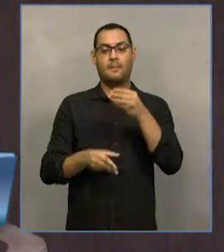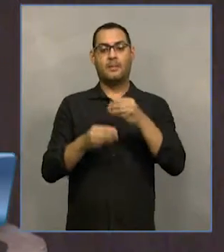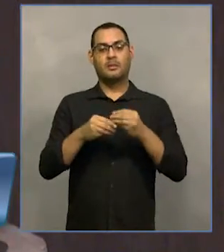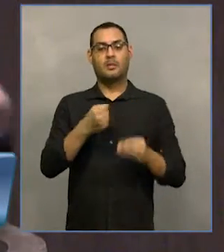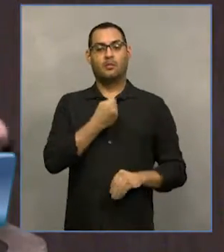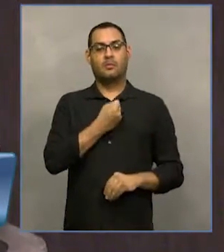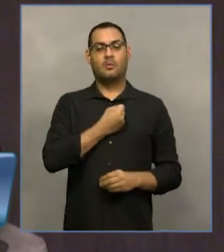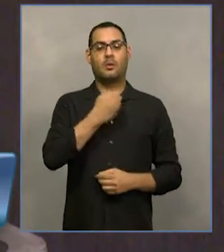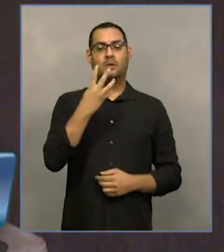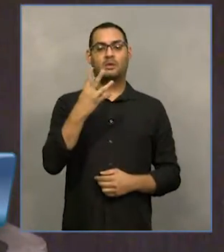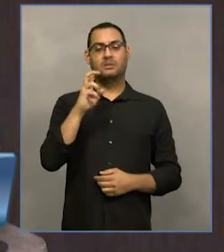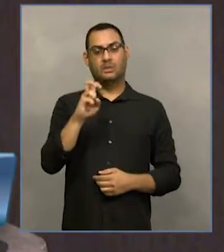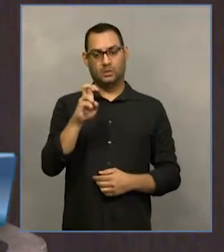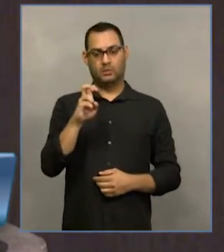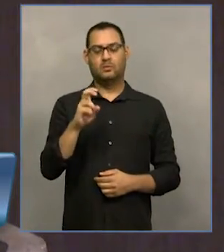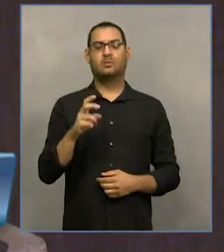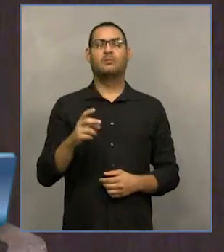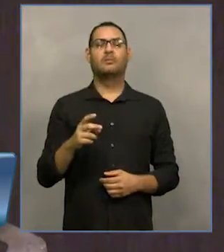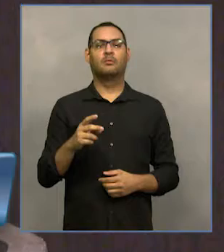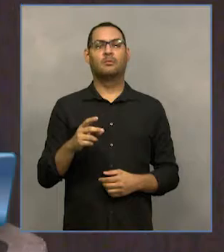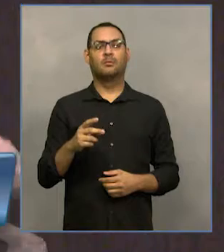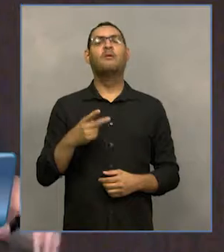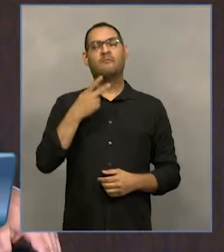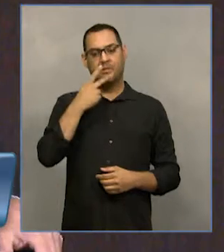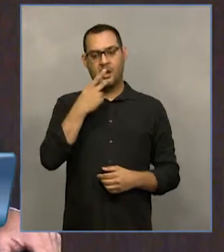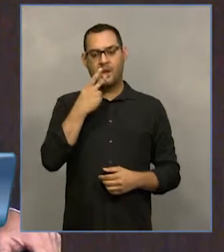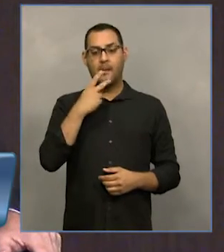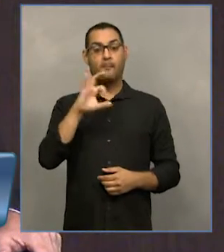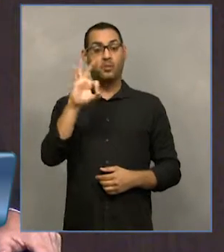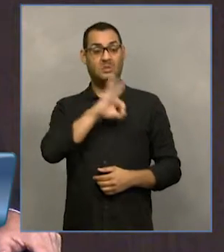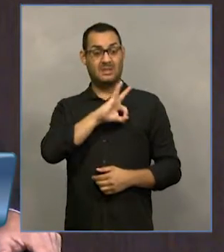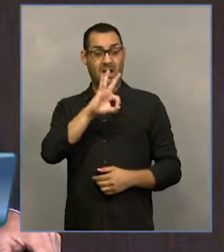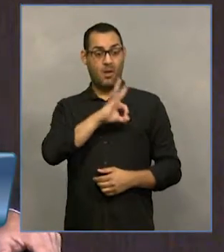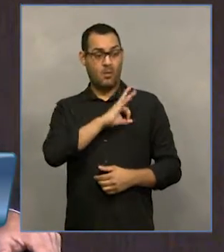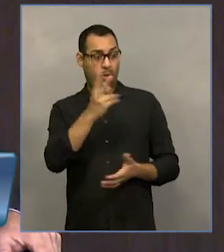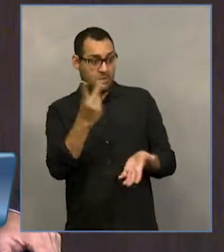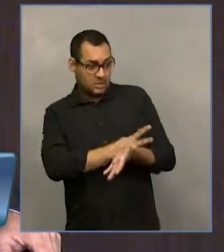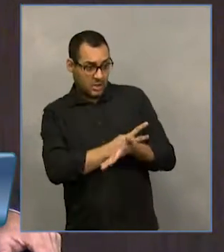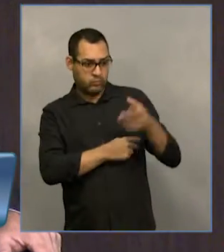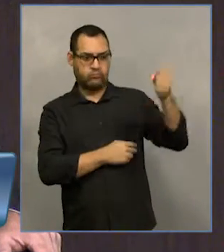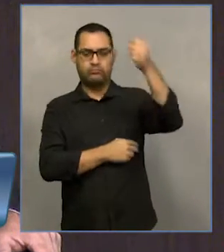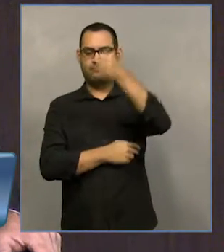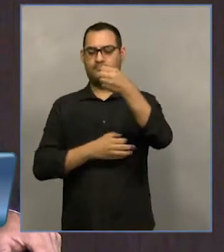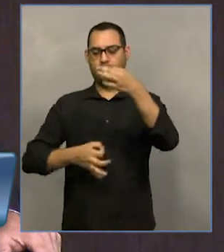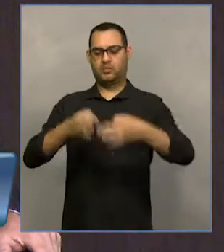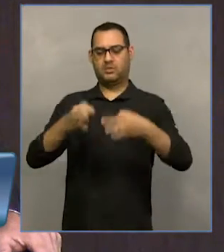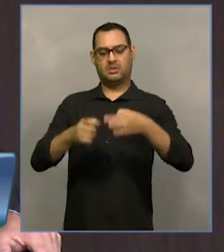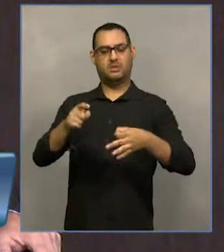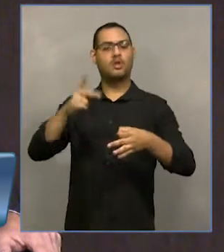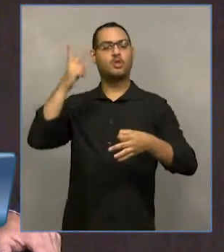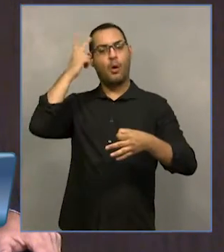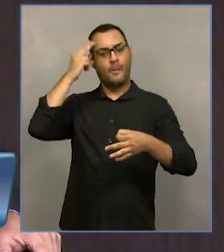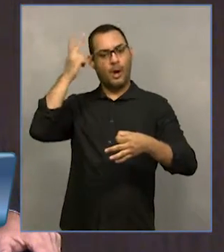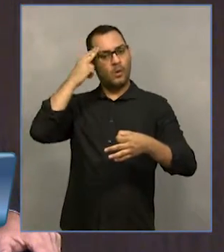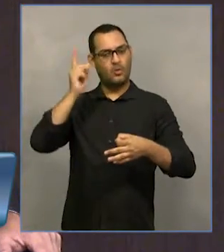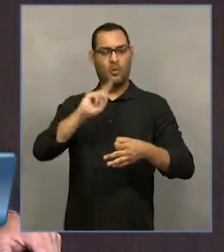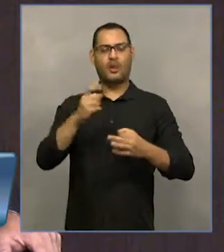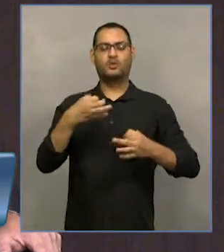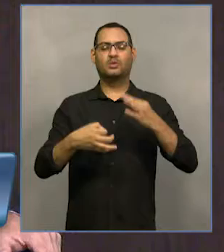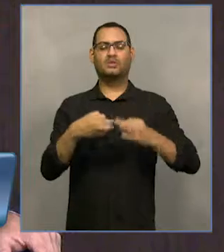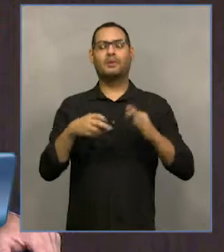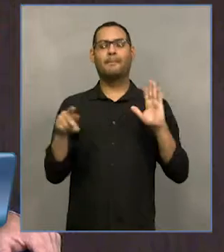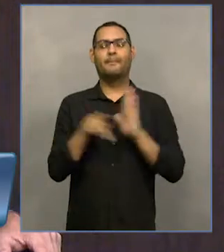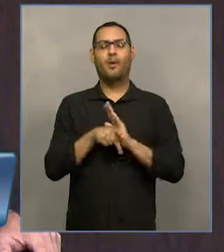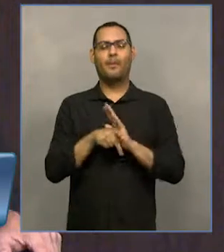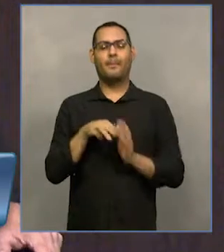é absurdo voltarmos a esses crimes dolosos contra a vida, os crimes dolosos contra a